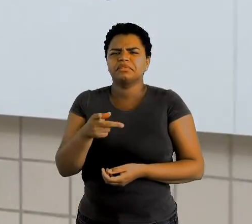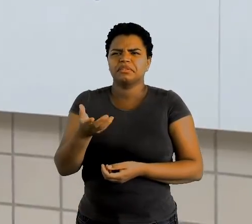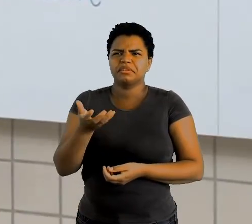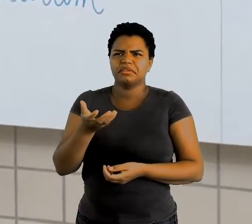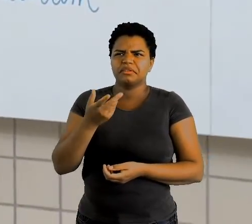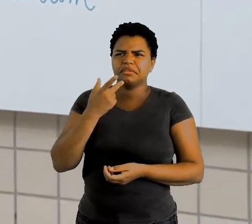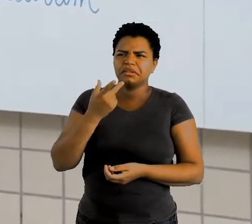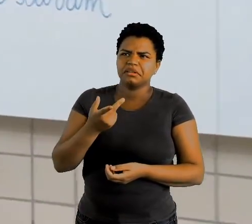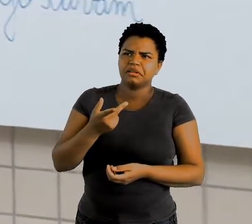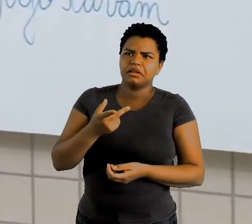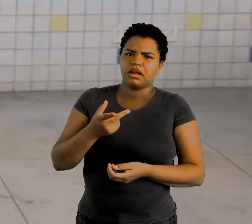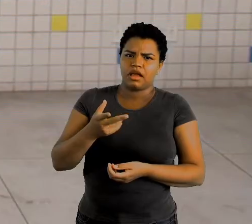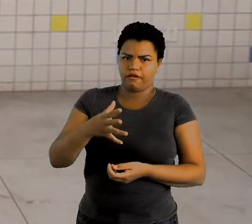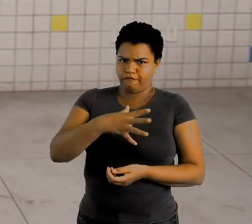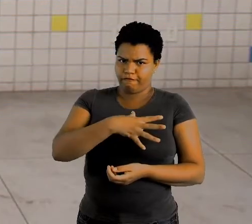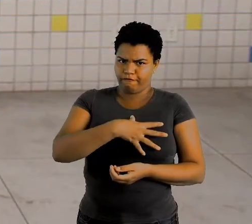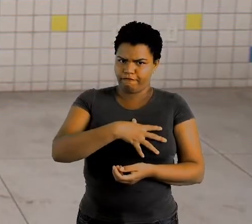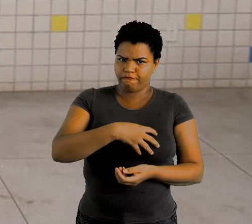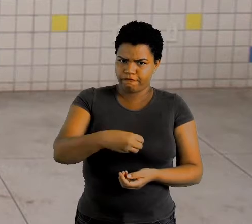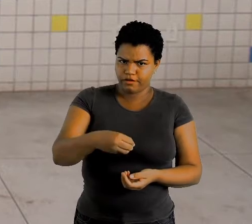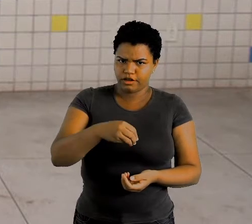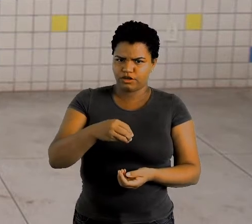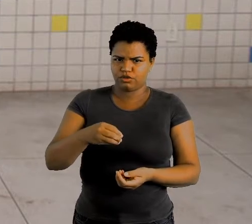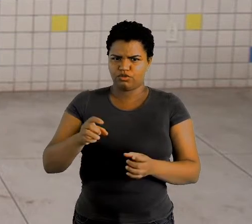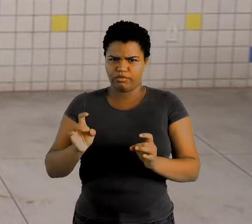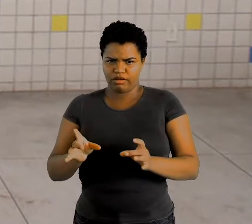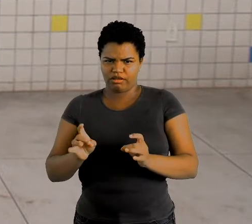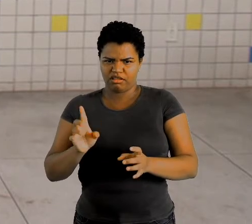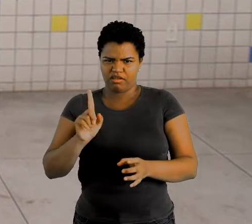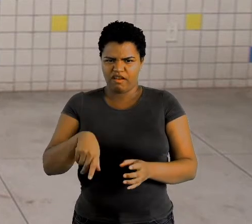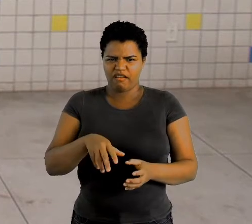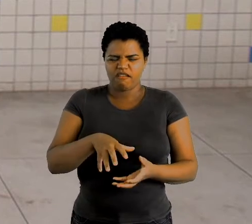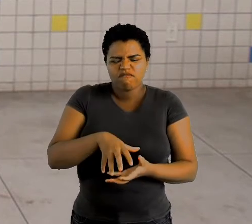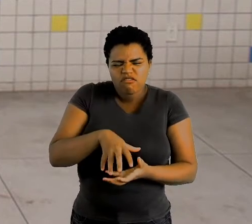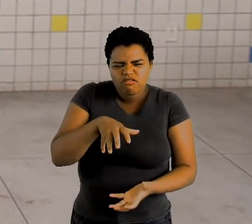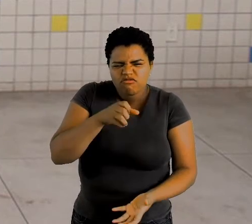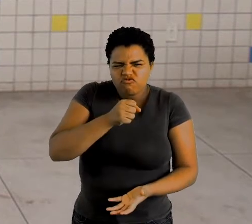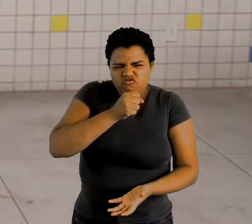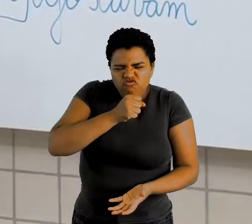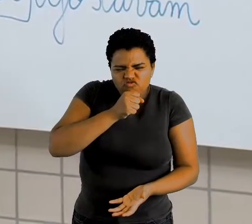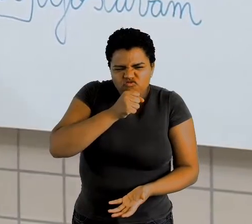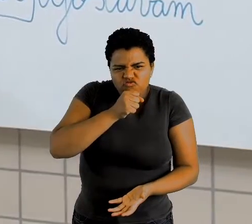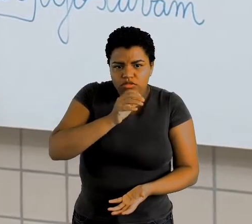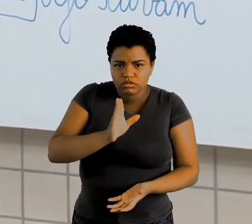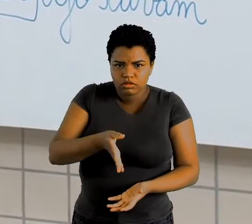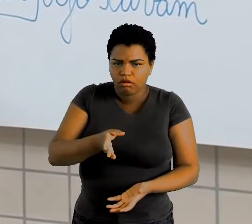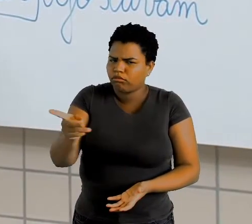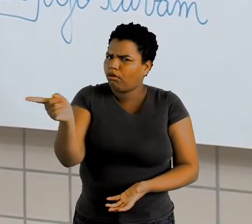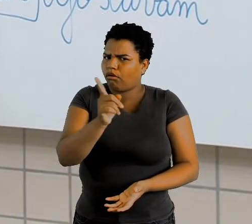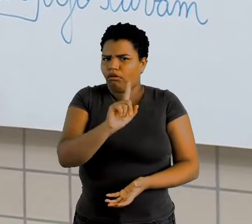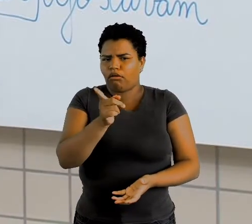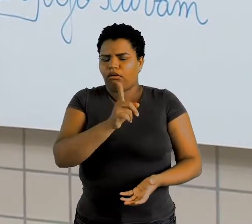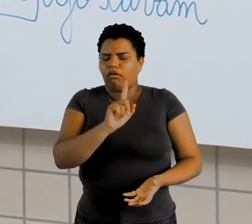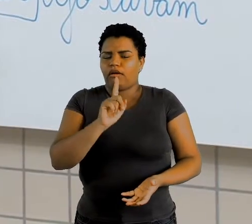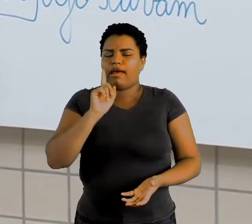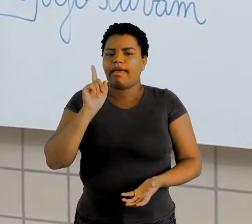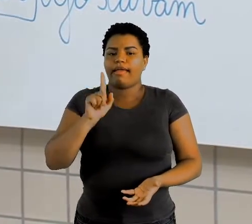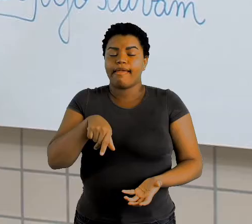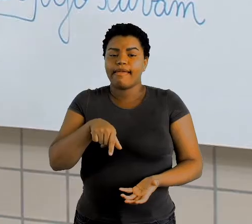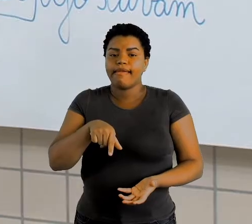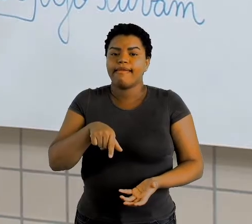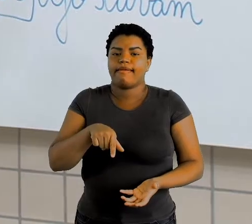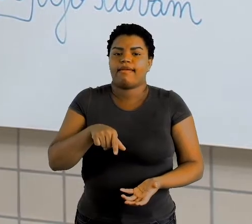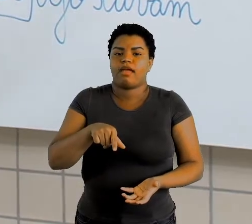filhas do mercador são velhinhas já? Não. Você está querendo dizer que elas são as filhas